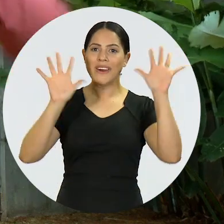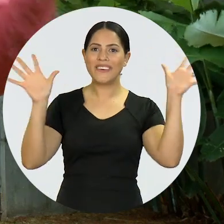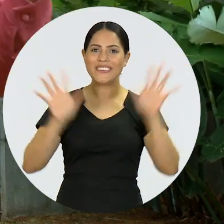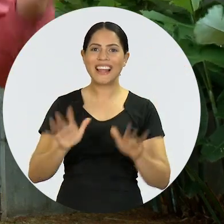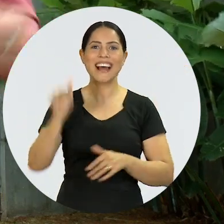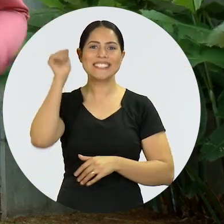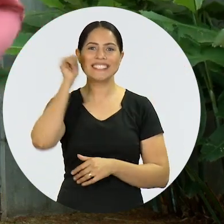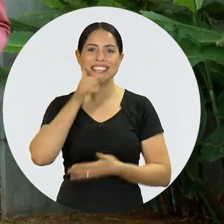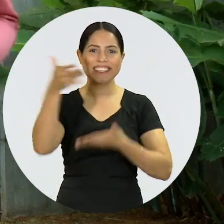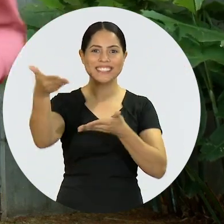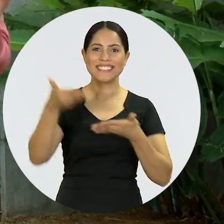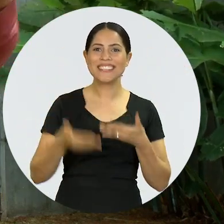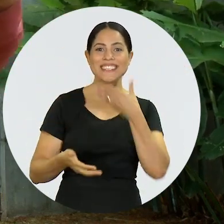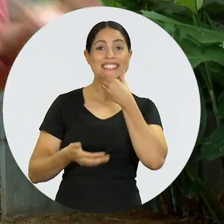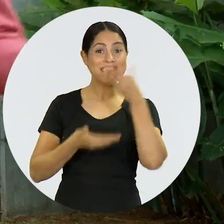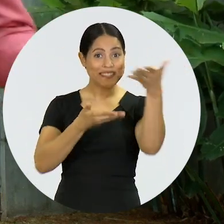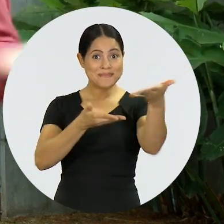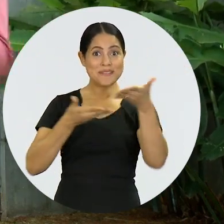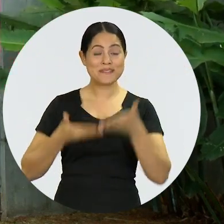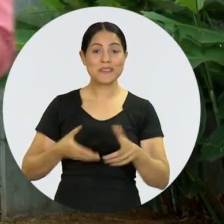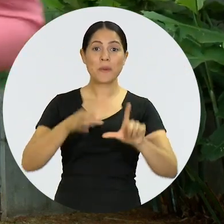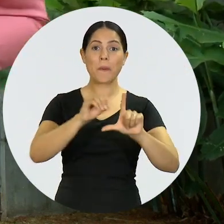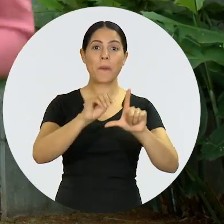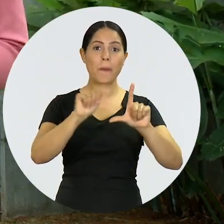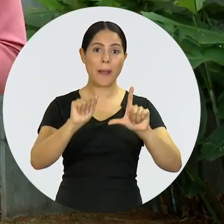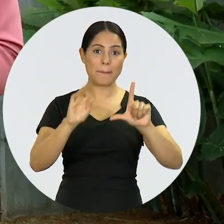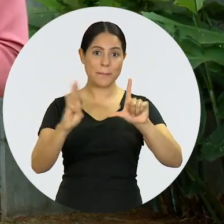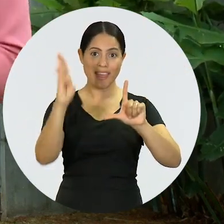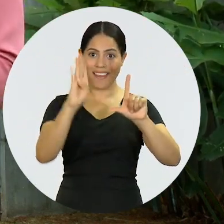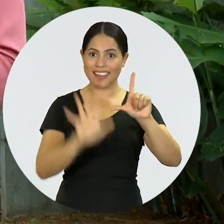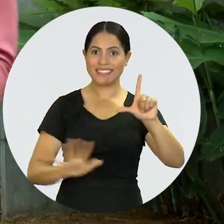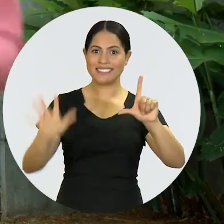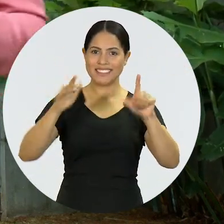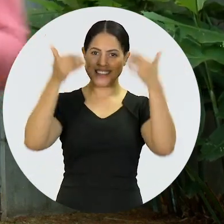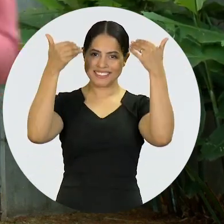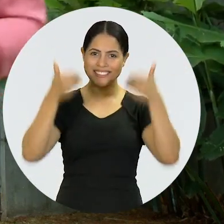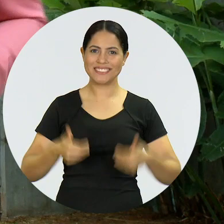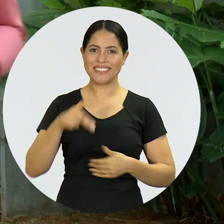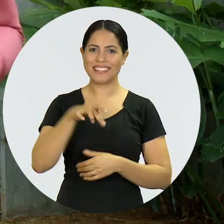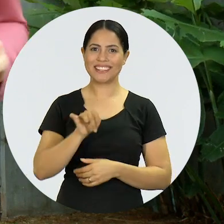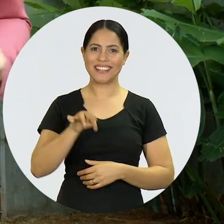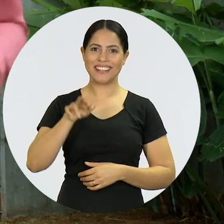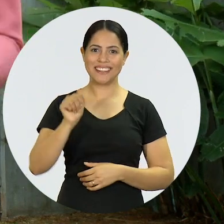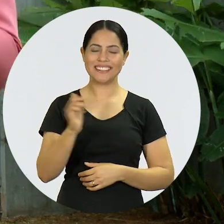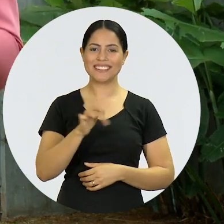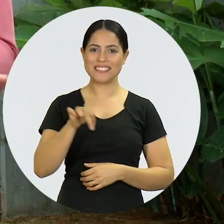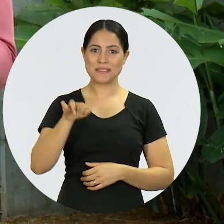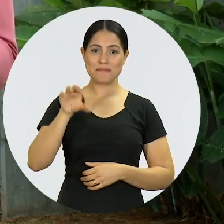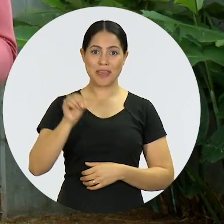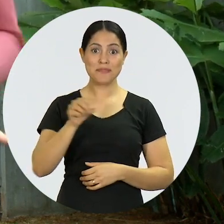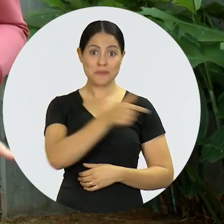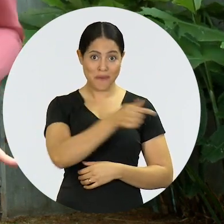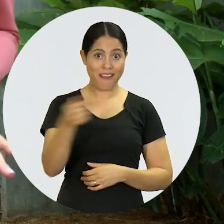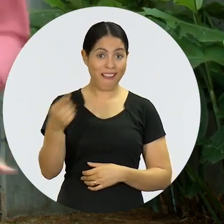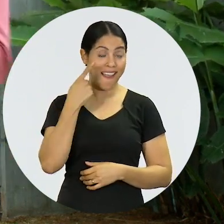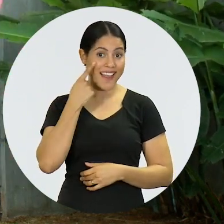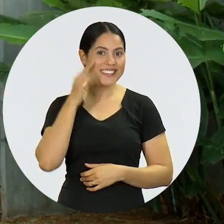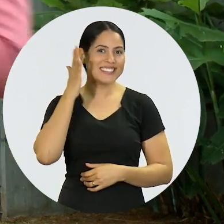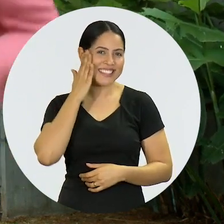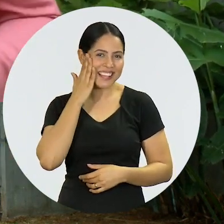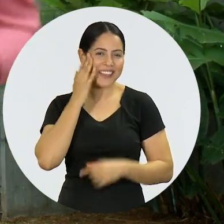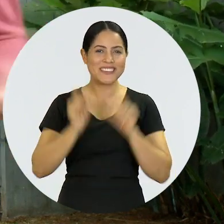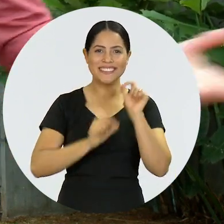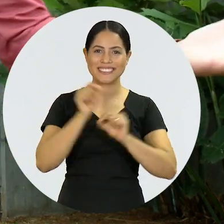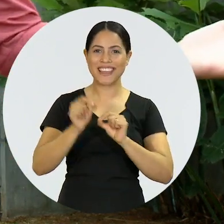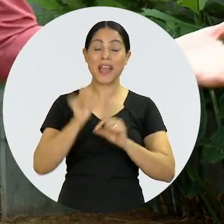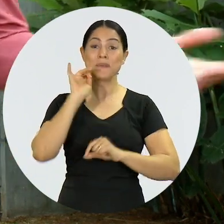Olá, seja bem-vinda, seja bem-vindo a mais um OAB Nacional. Eu sou a Natália Nascimento e junto comigo toda semana